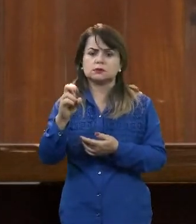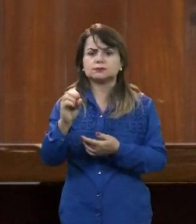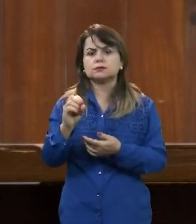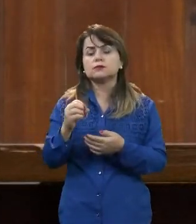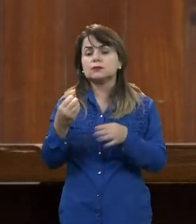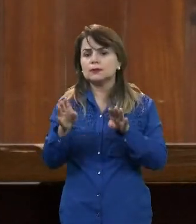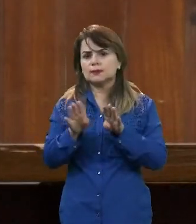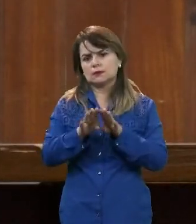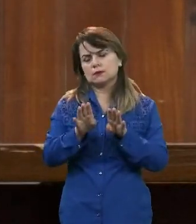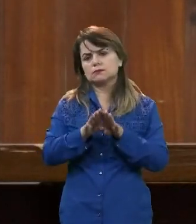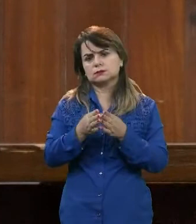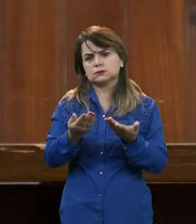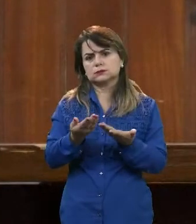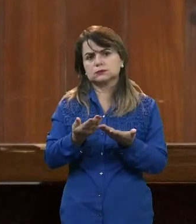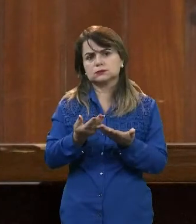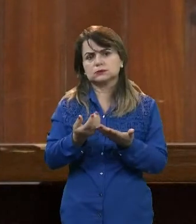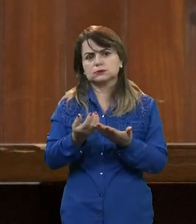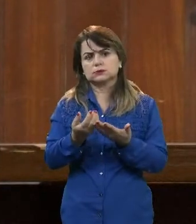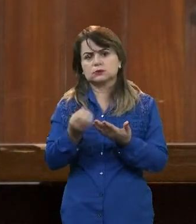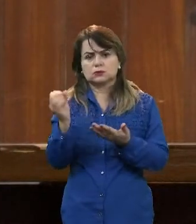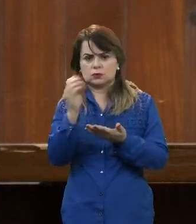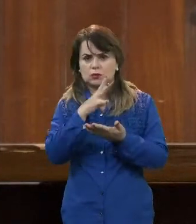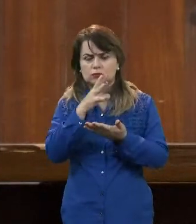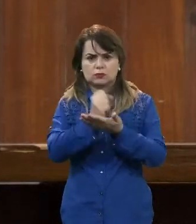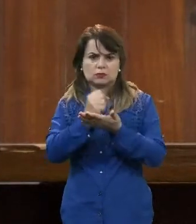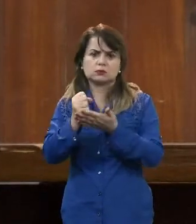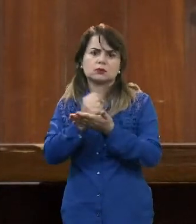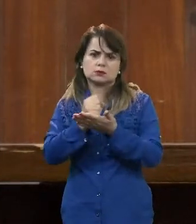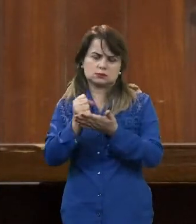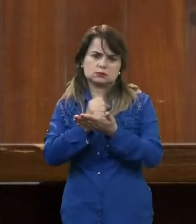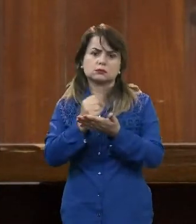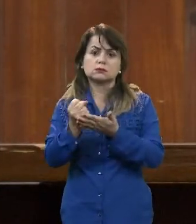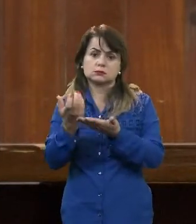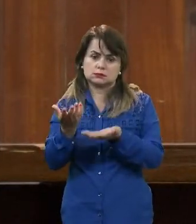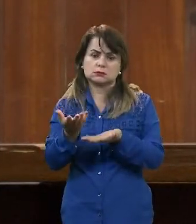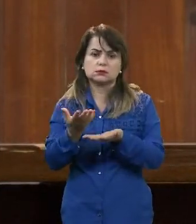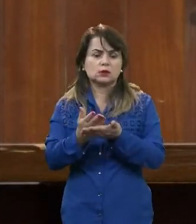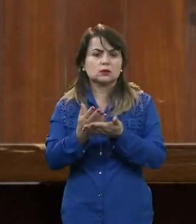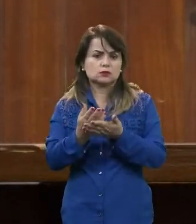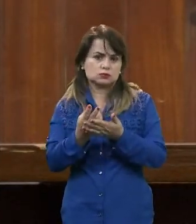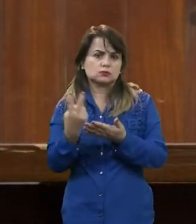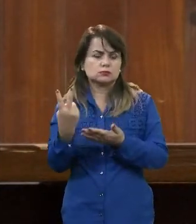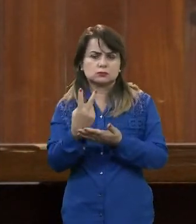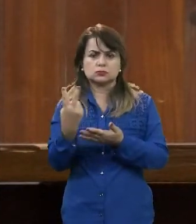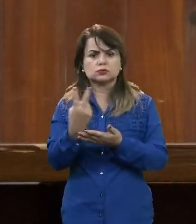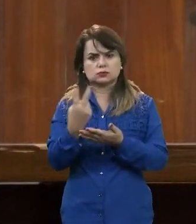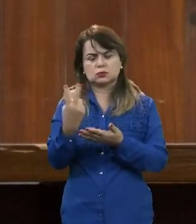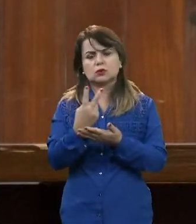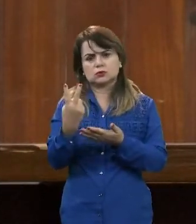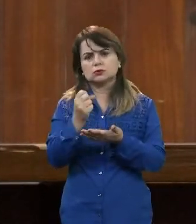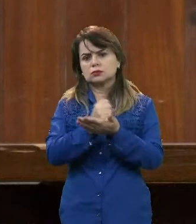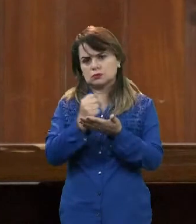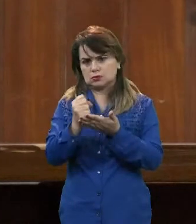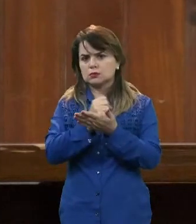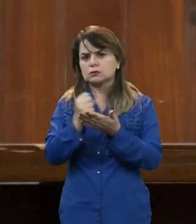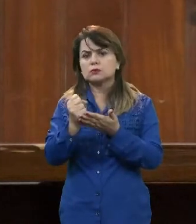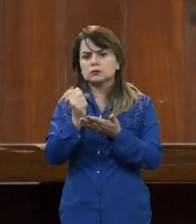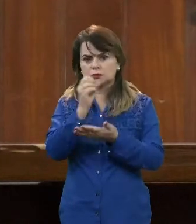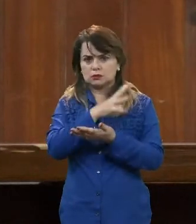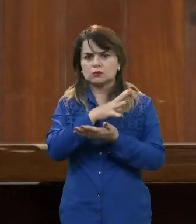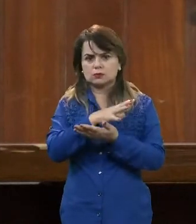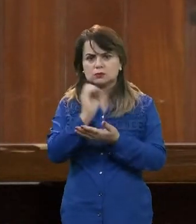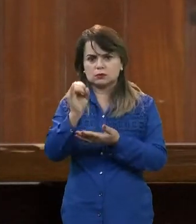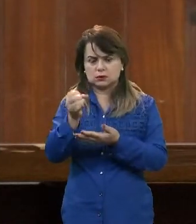Seria uma repactuação. Seria um novo contrato, vamos colocar assim. Em ambos os casos, na verdade, são contratos novos, né? Seria